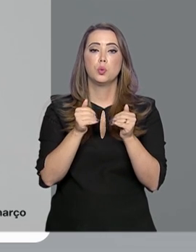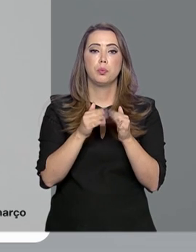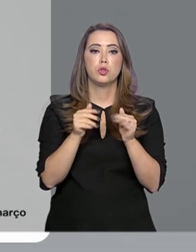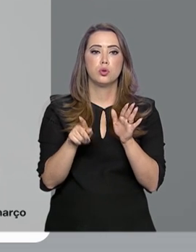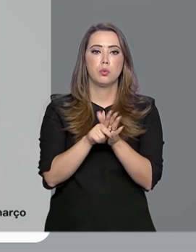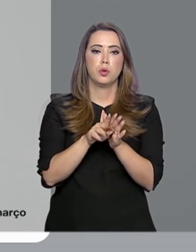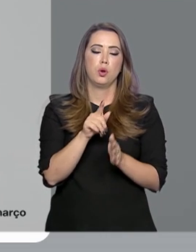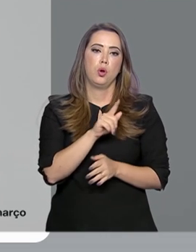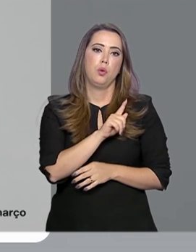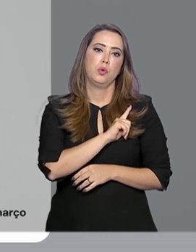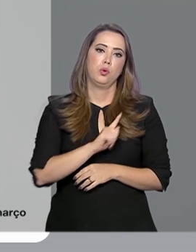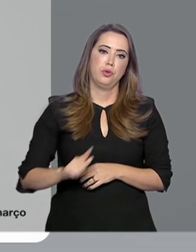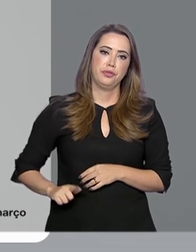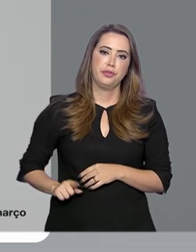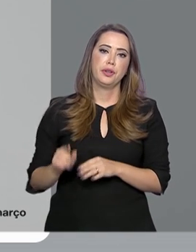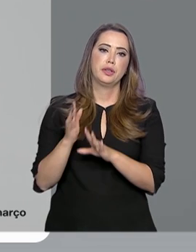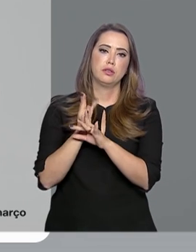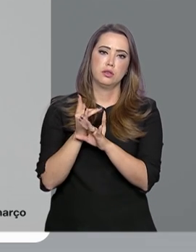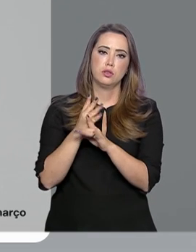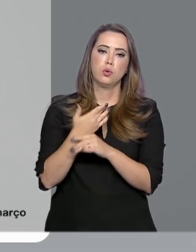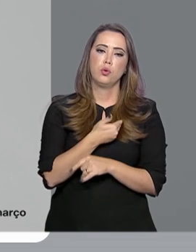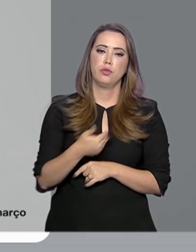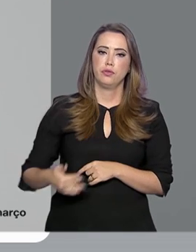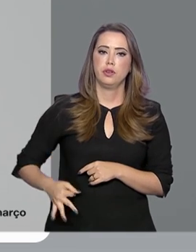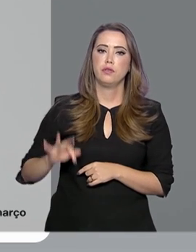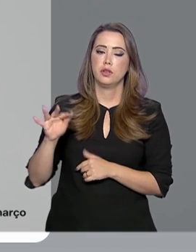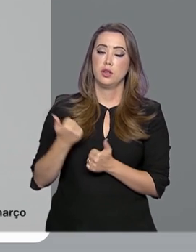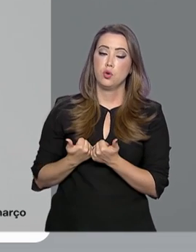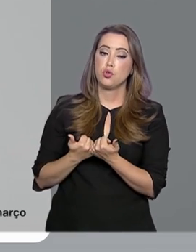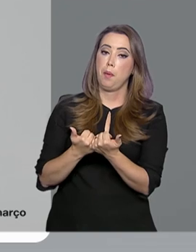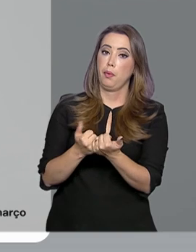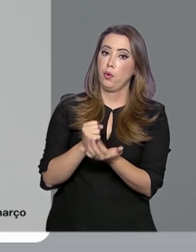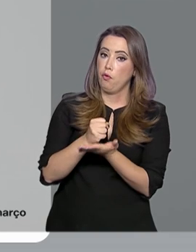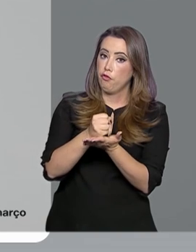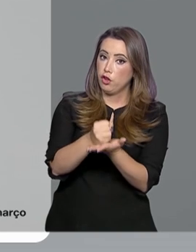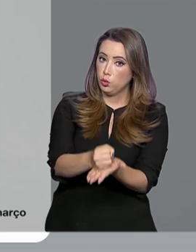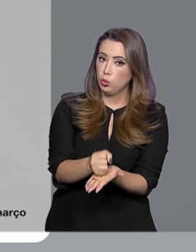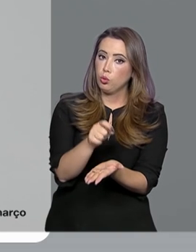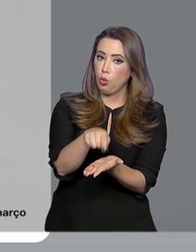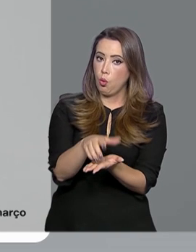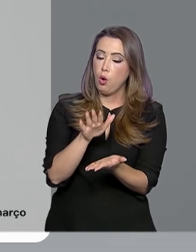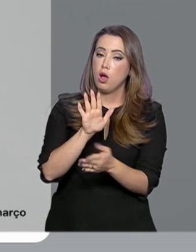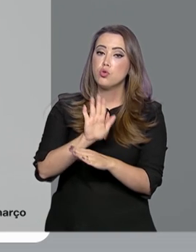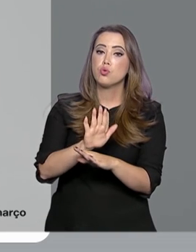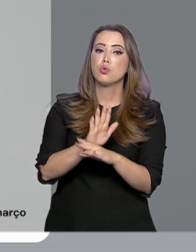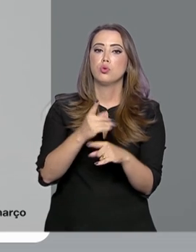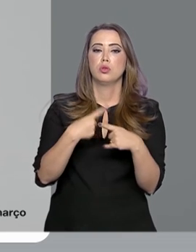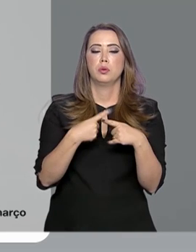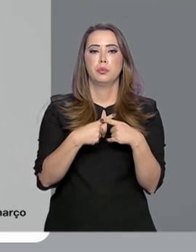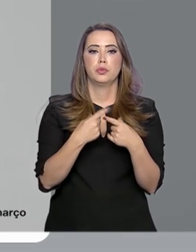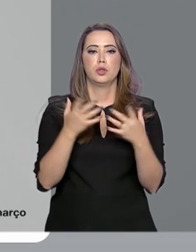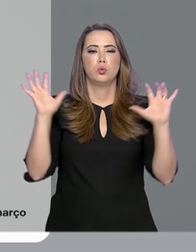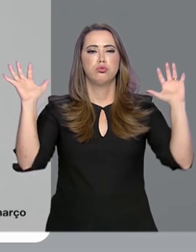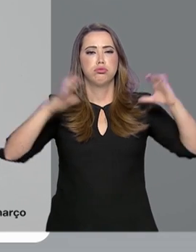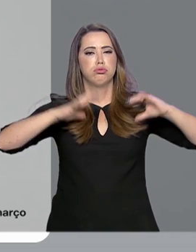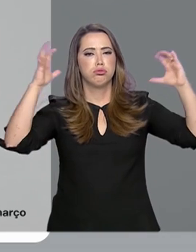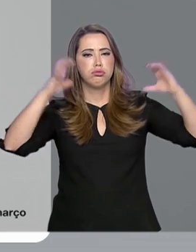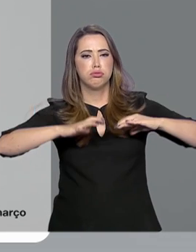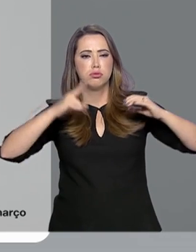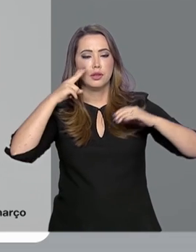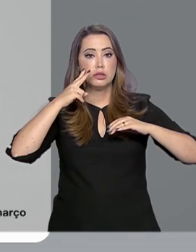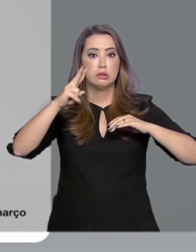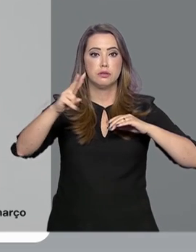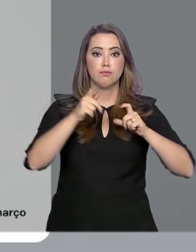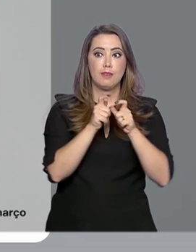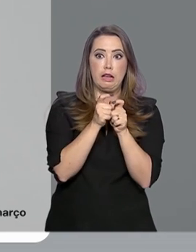Estado para agilizar o atendimento à população afetada. Segundo o Ministério, isso é possível quando o desastre é considerado